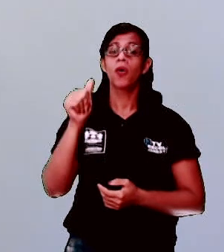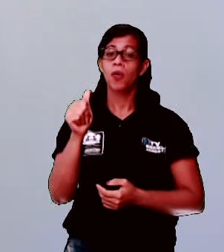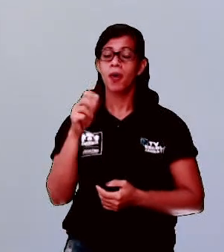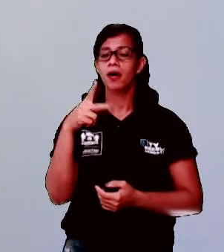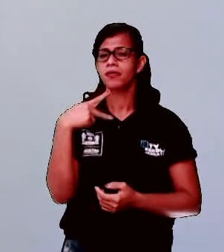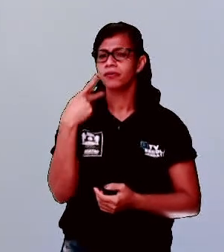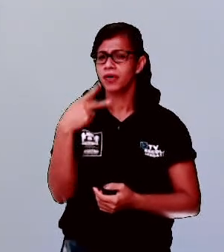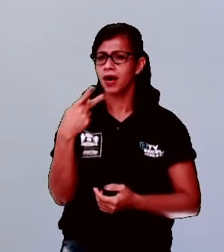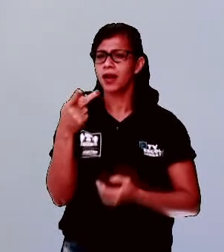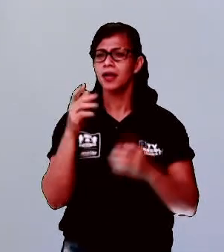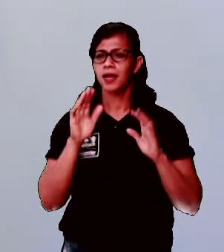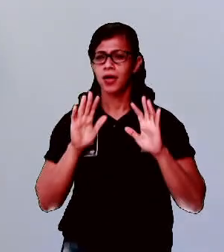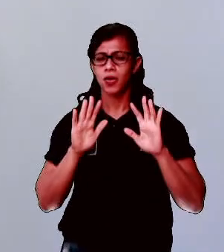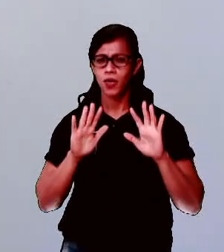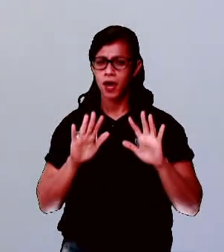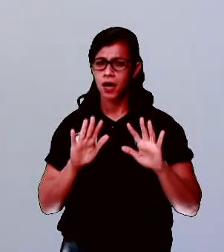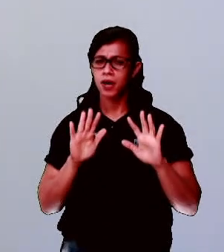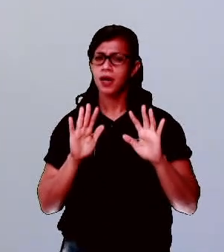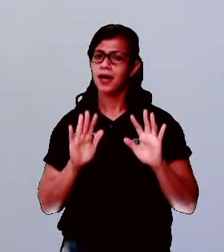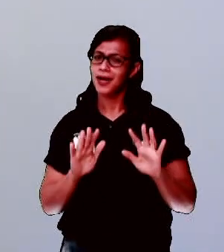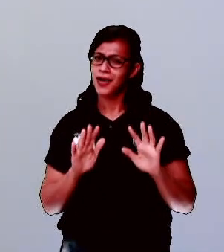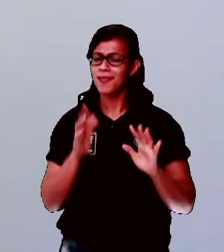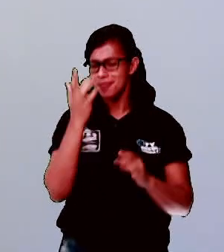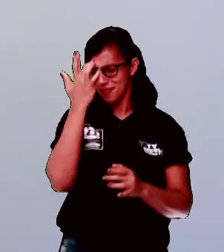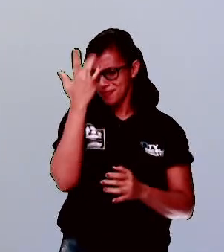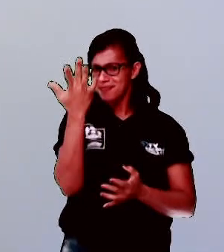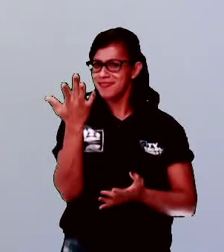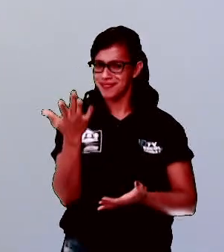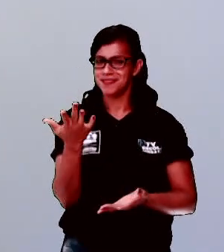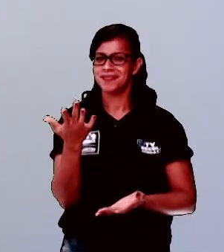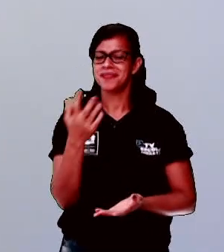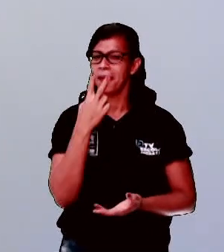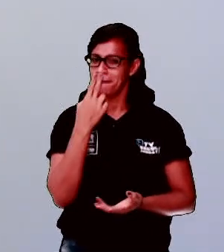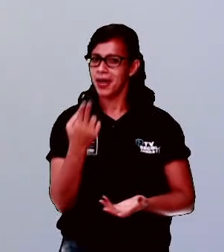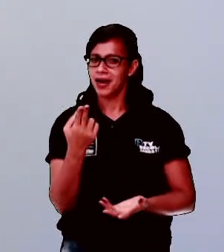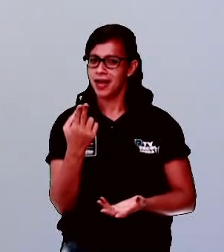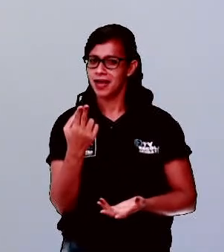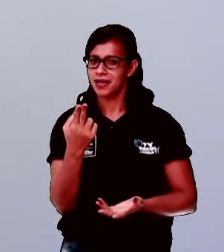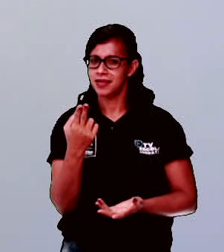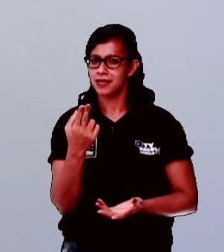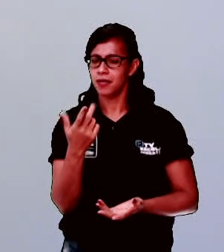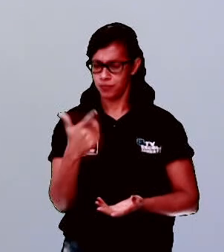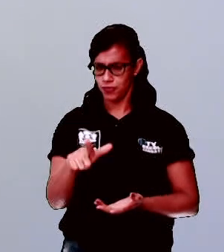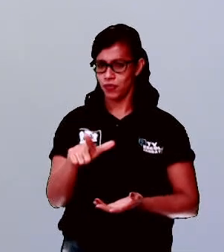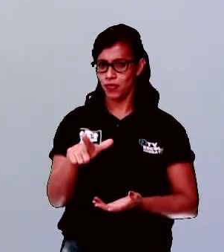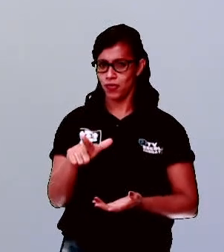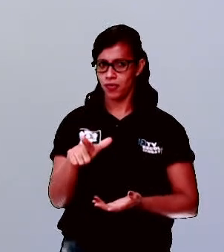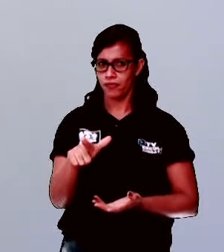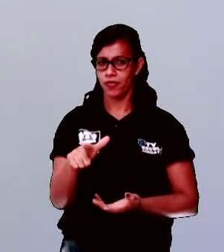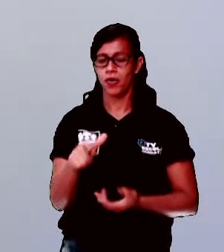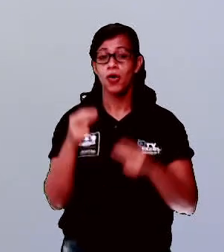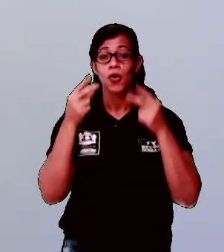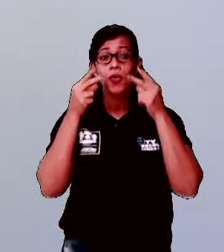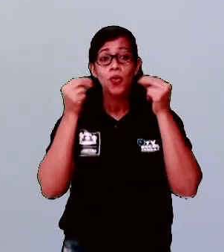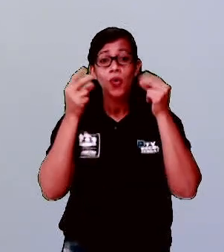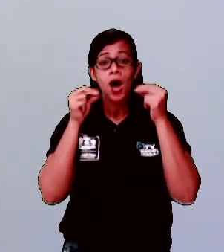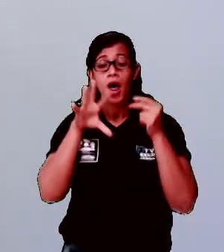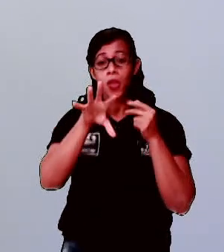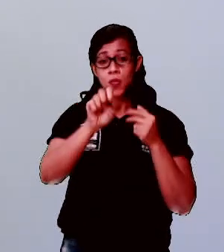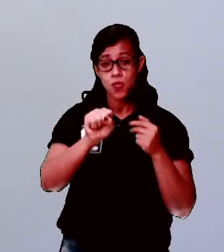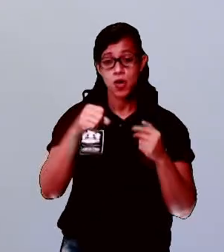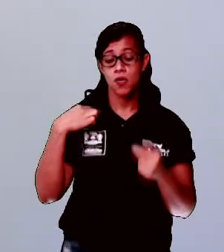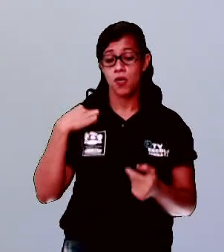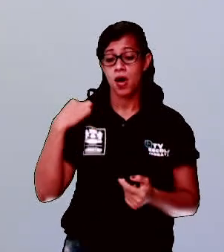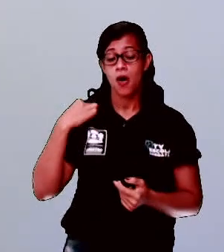é até fácil, não é? Nem parece que vai travar a língua da gente. Vamos tentar um pouquinho mais rápido? O rato roeu a roupa do rei de Roma.